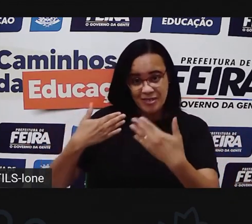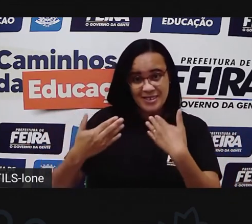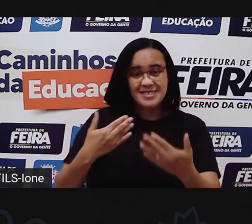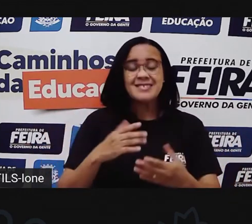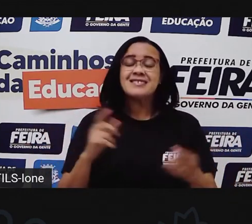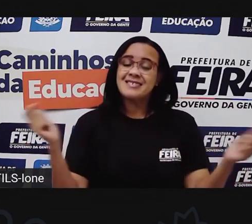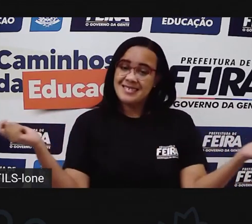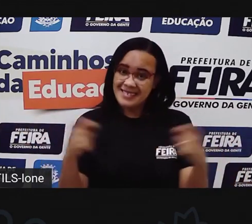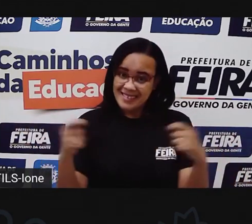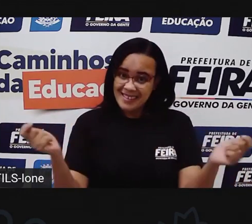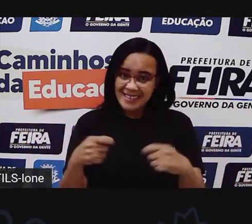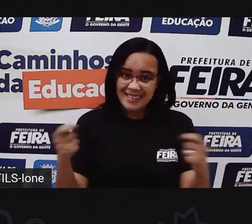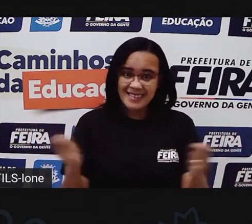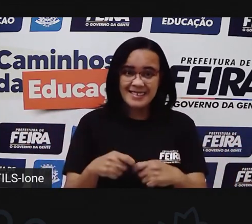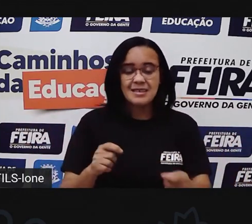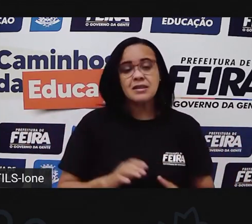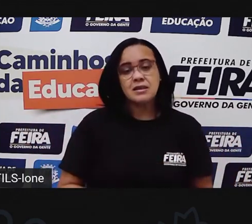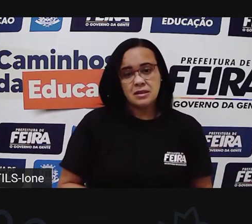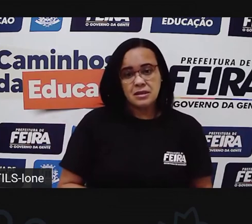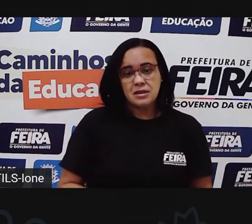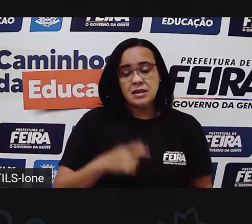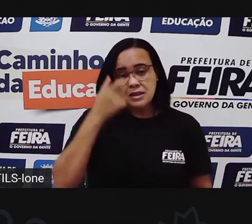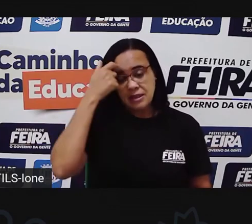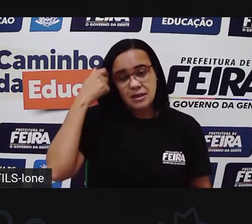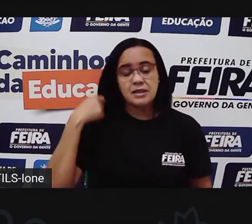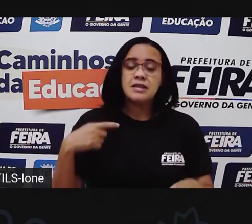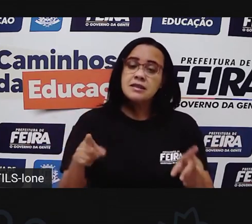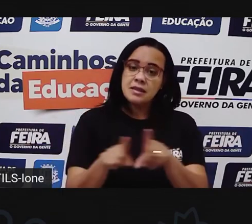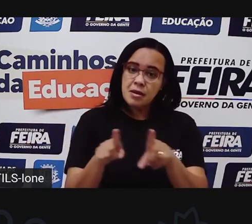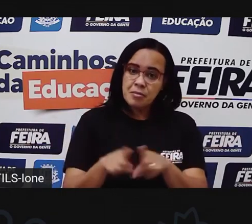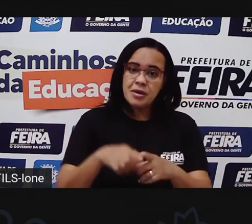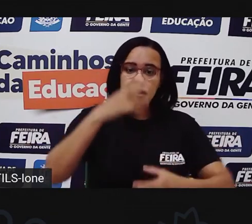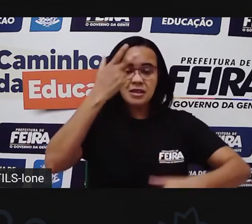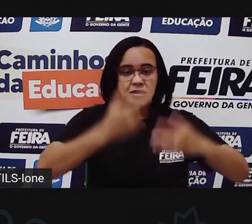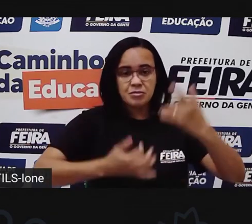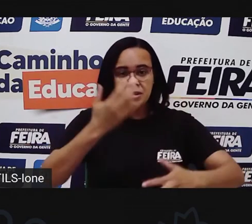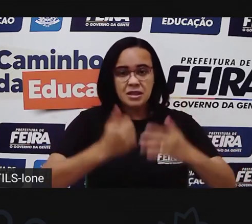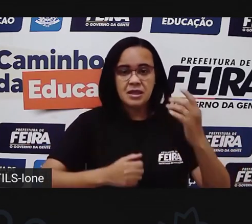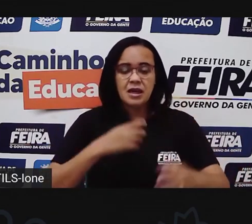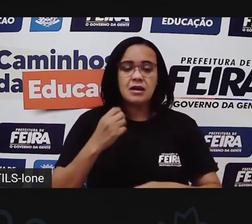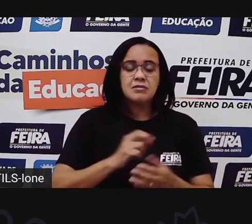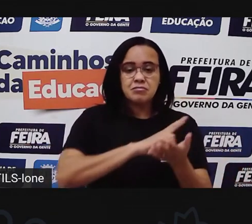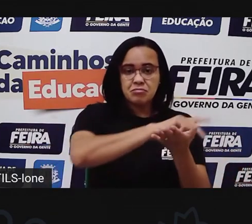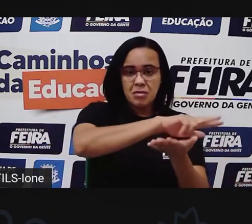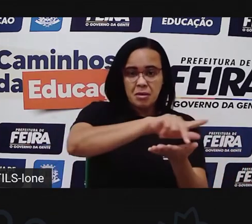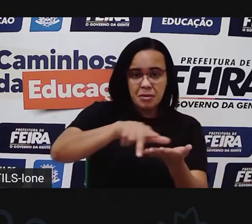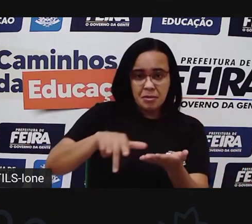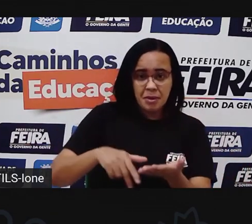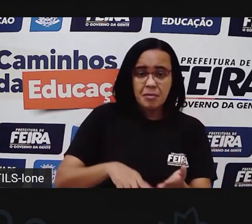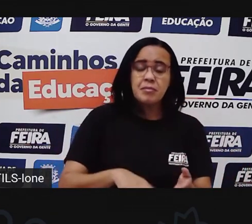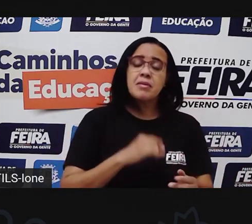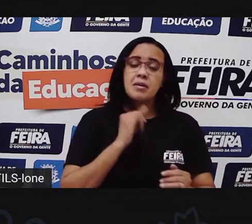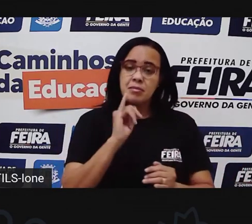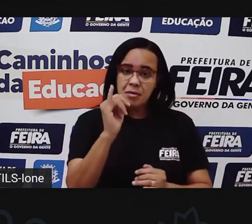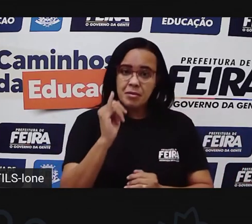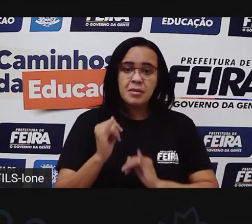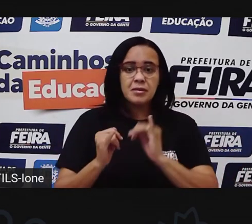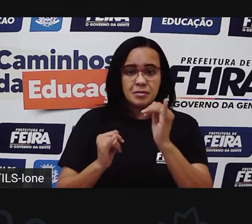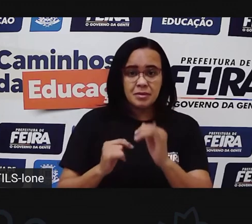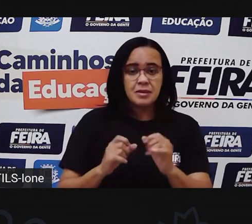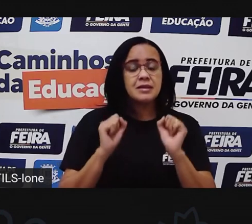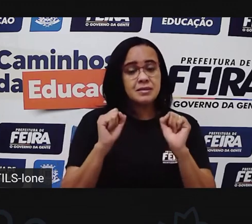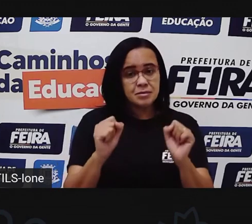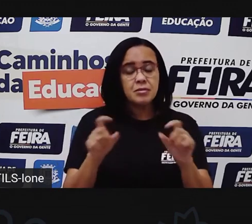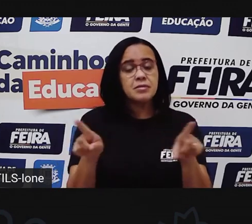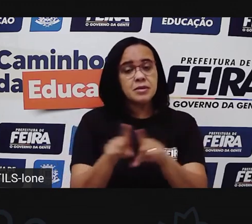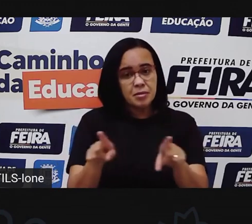que envolvem um pouco de violência, né? E é bom a gente conversar sobre essas coisas também, né? Então, a pró, mais uma vez,